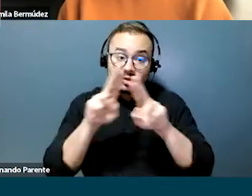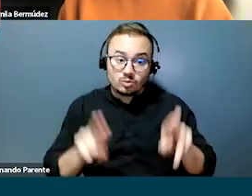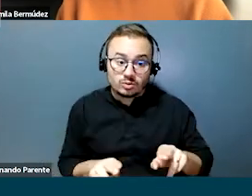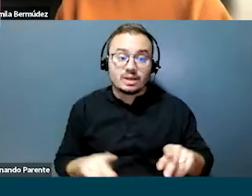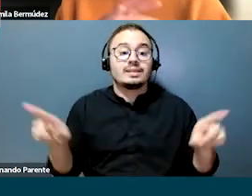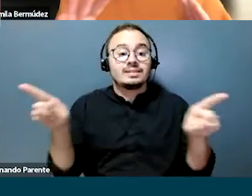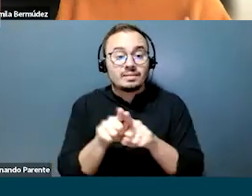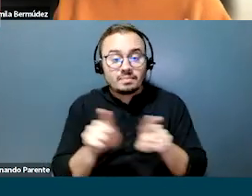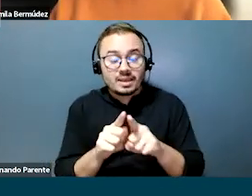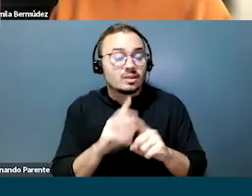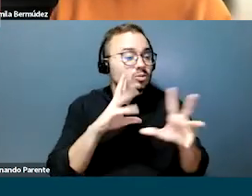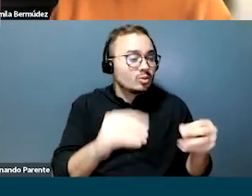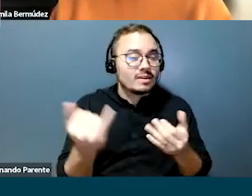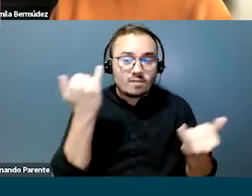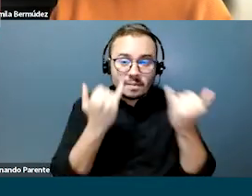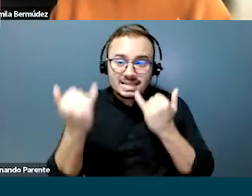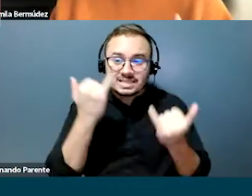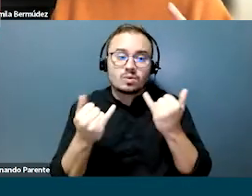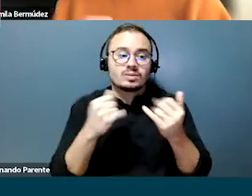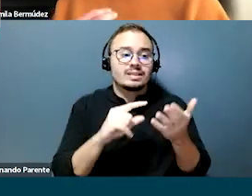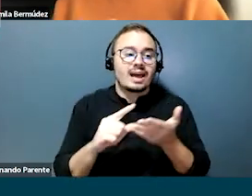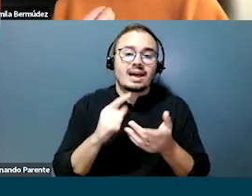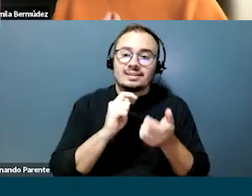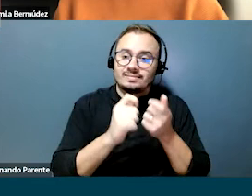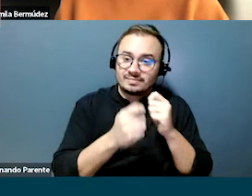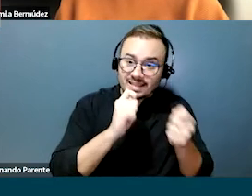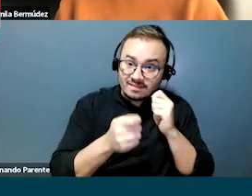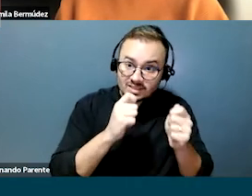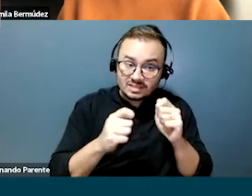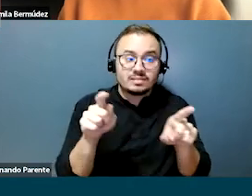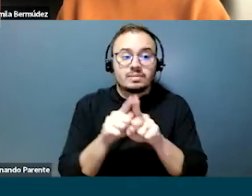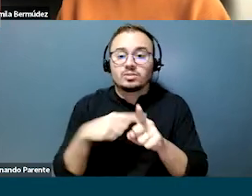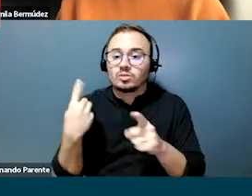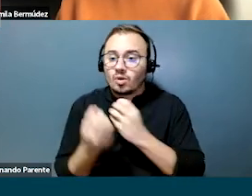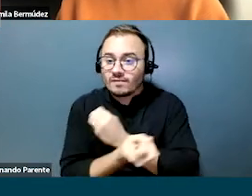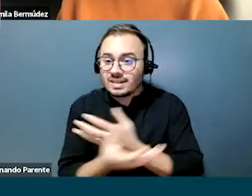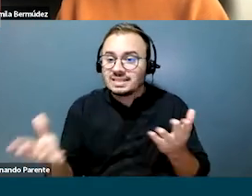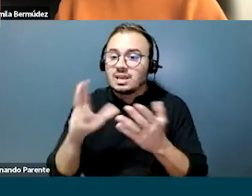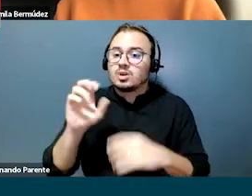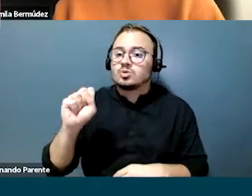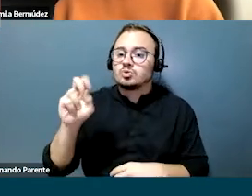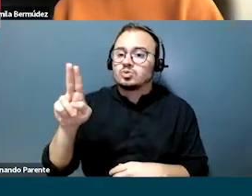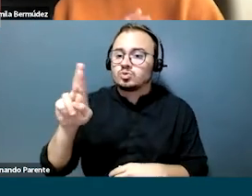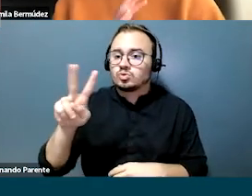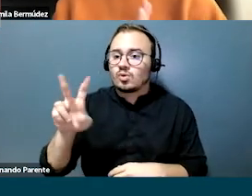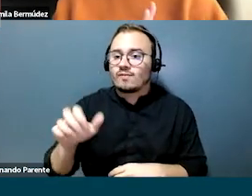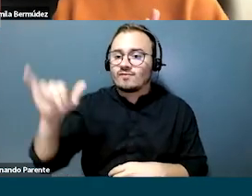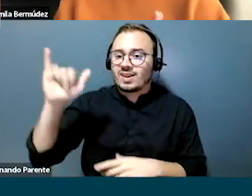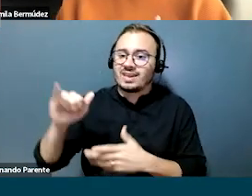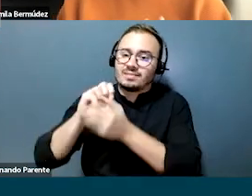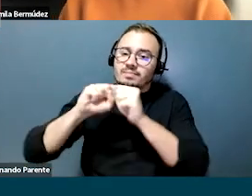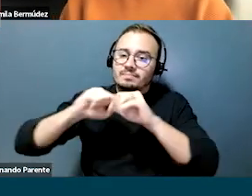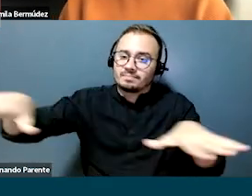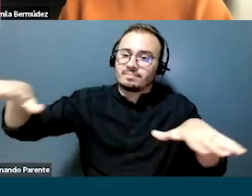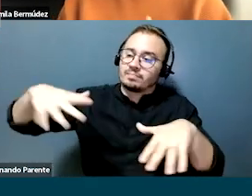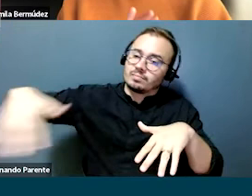complementar tudo o que a gente estava vendo nas entrevistas, a gente rodou uma survey para toda a base de consultoras da Natura Argentina. Nela a gente